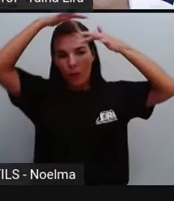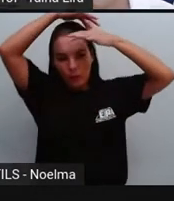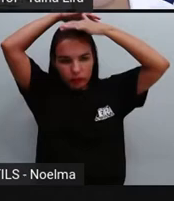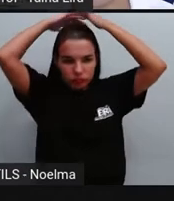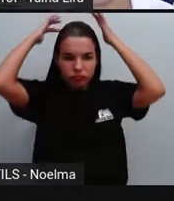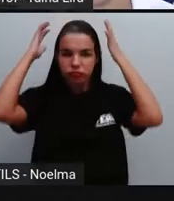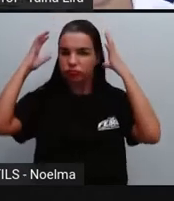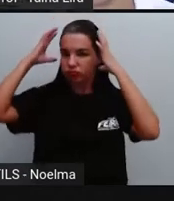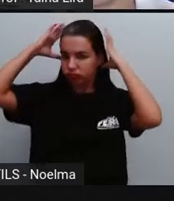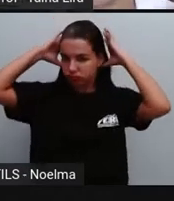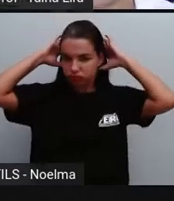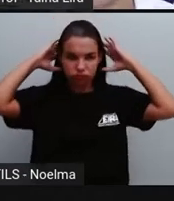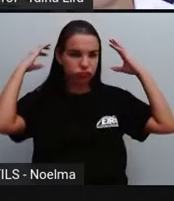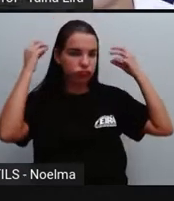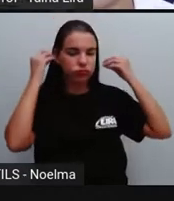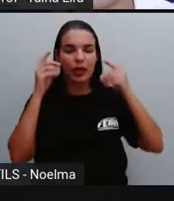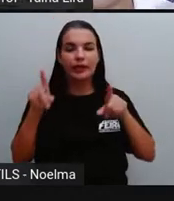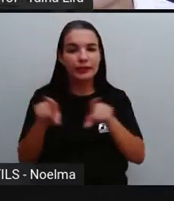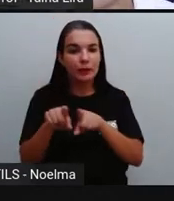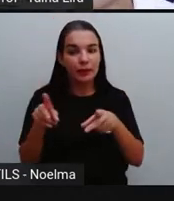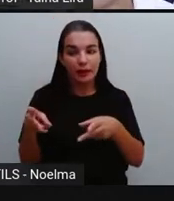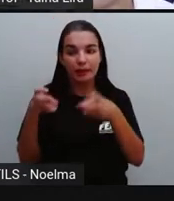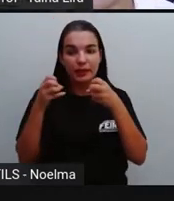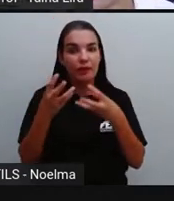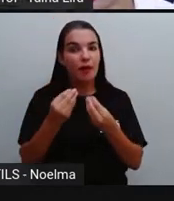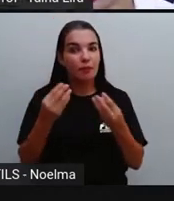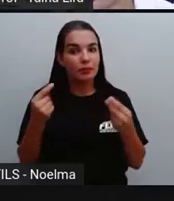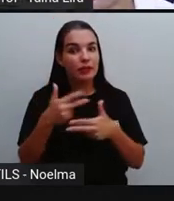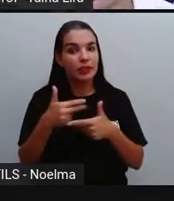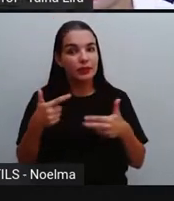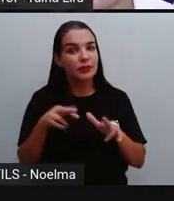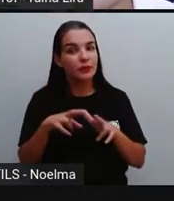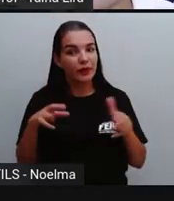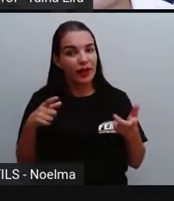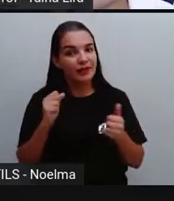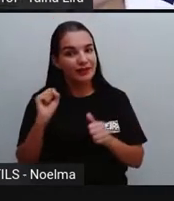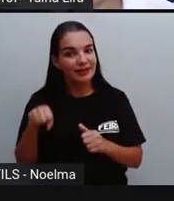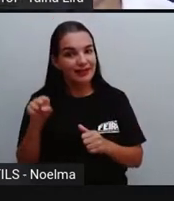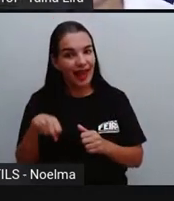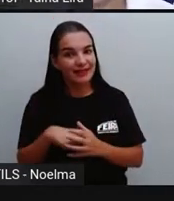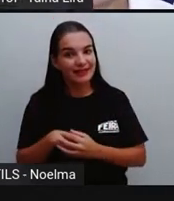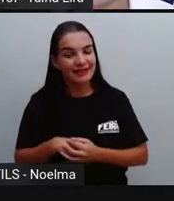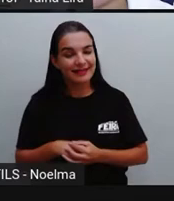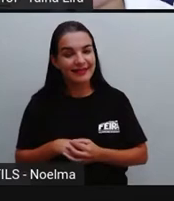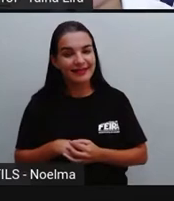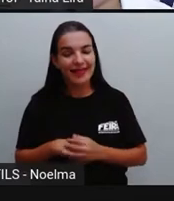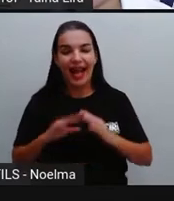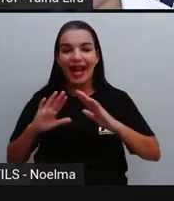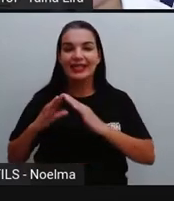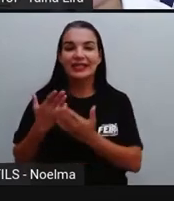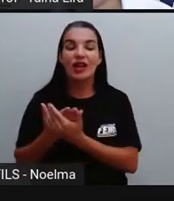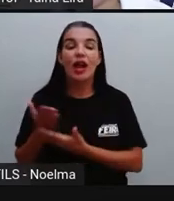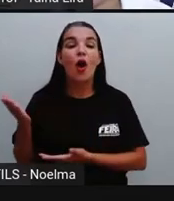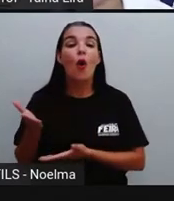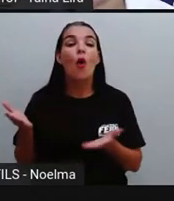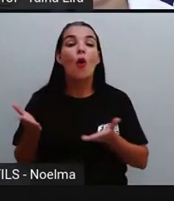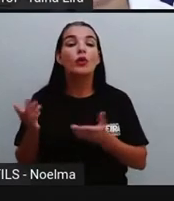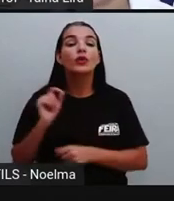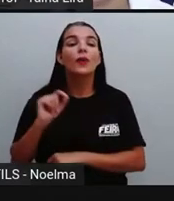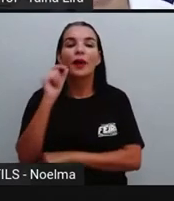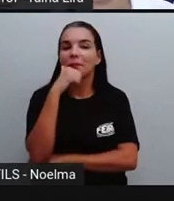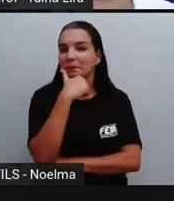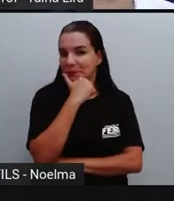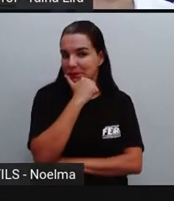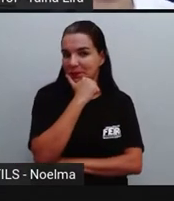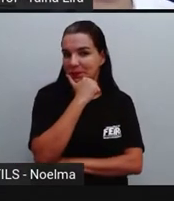meninas estão usando, a consegue observar várias coisas aí olhando essa fotografia, né? Na escola de hoje, a gente já vê aqui, olha